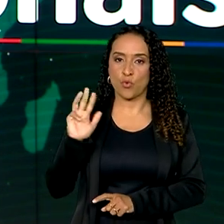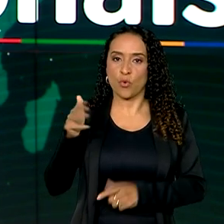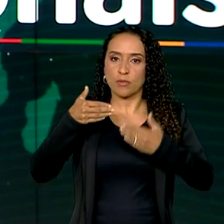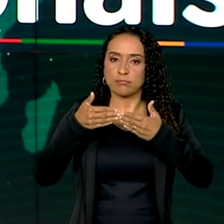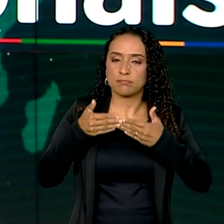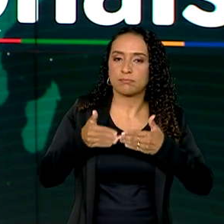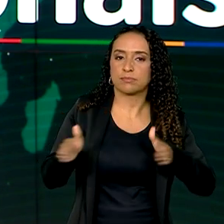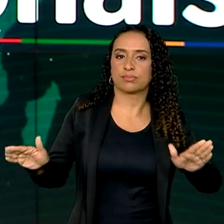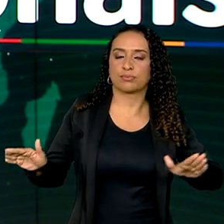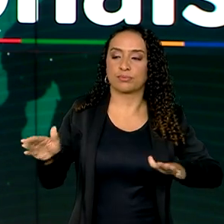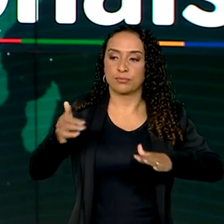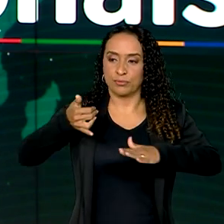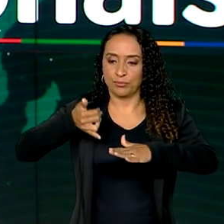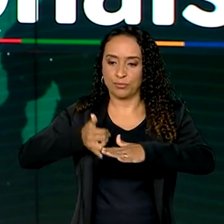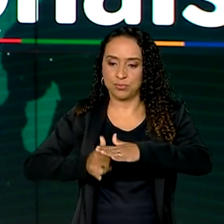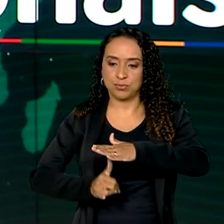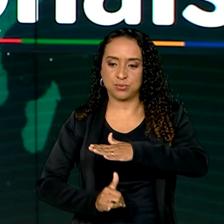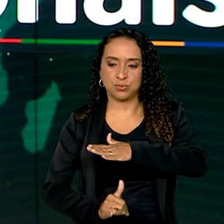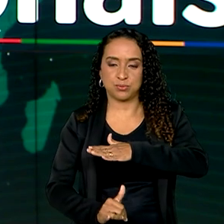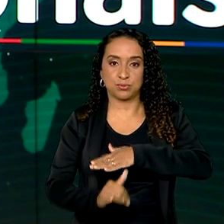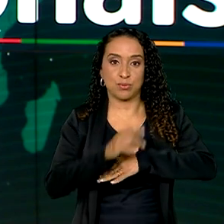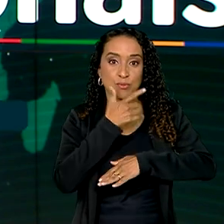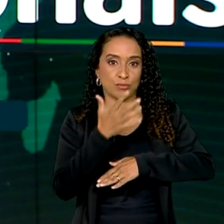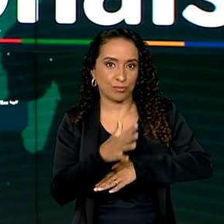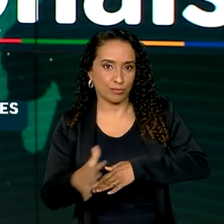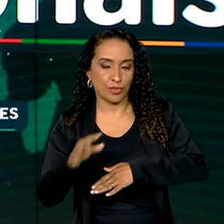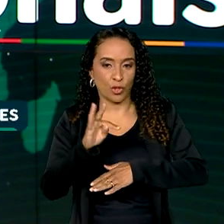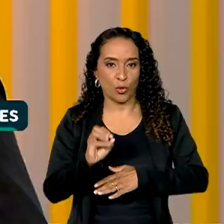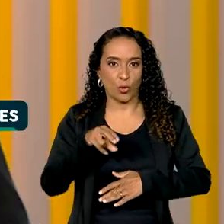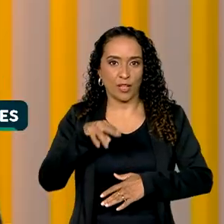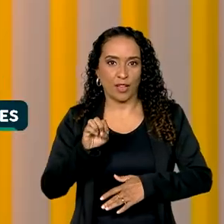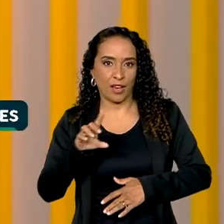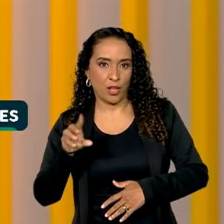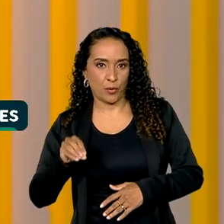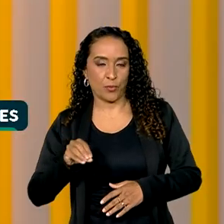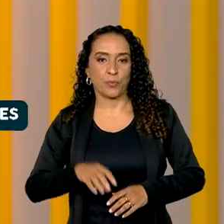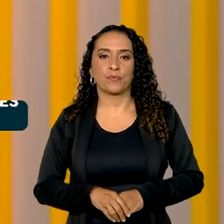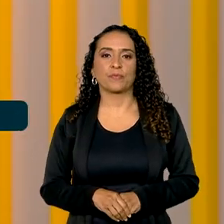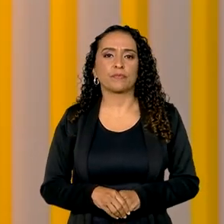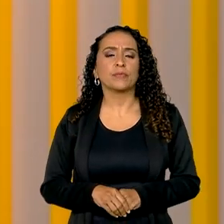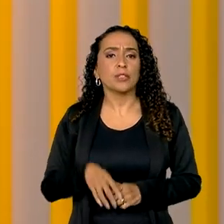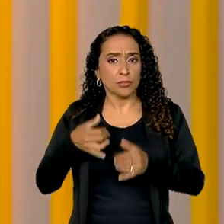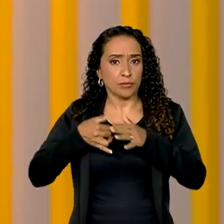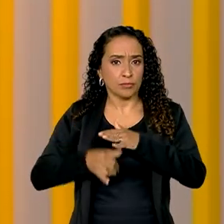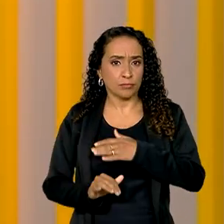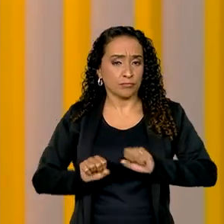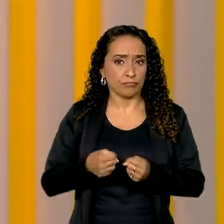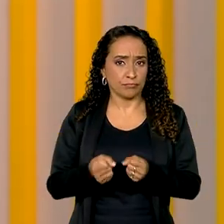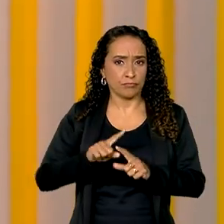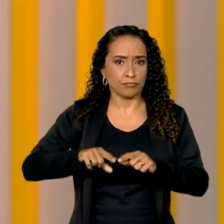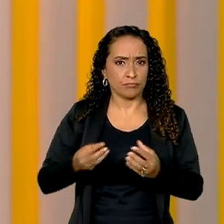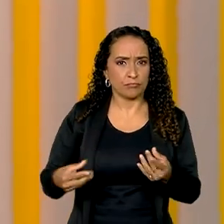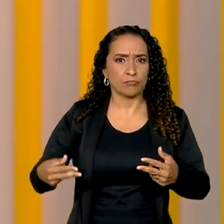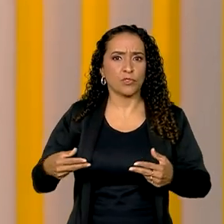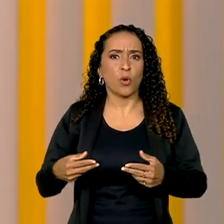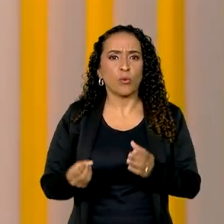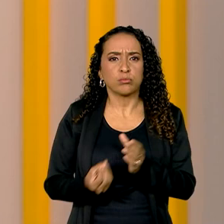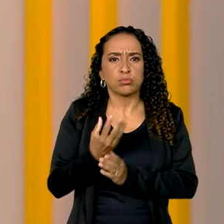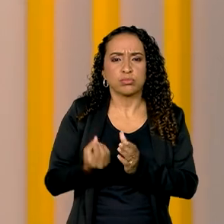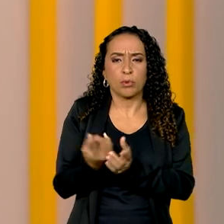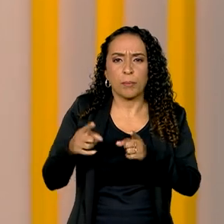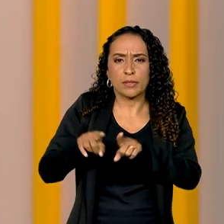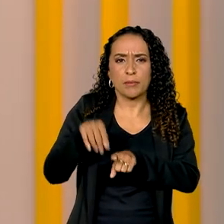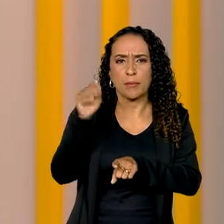do lançamento ao mar do submarino tonelheiro. O equipamento de defesa foi construído por meio de uma